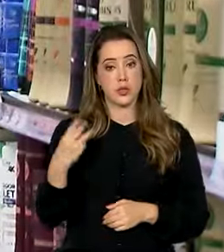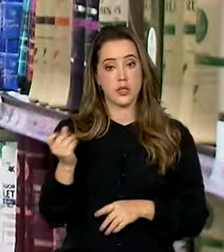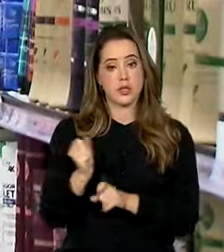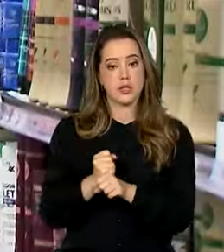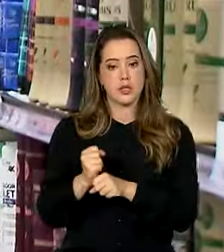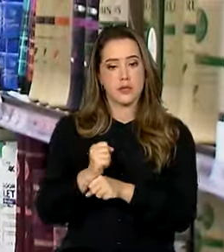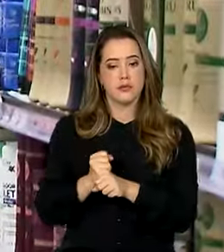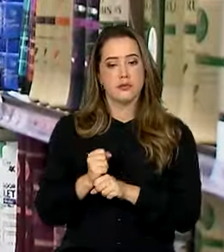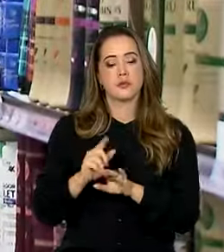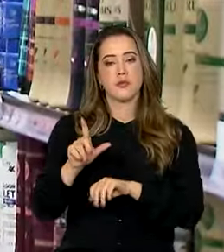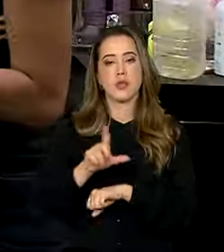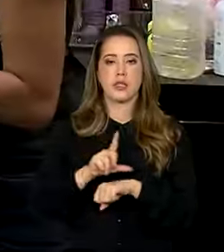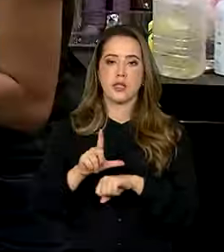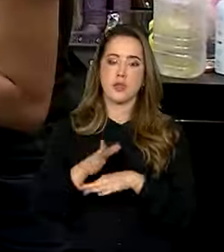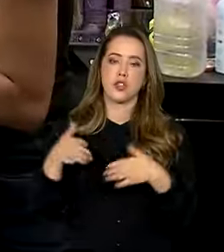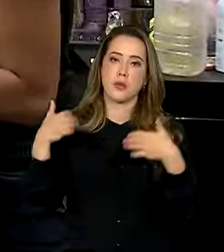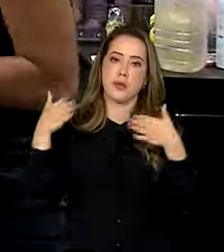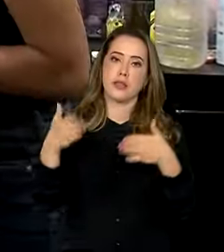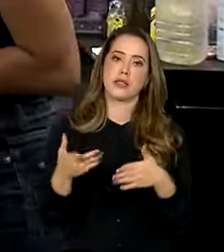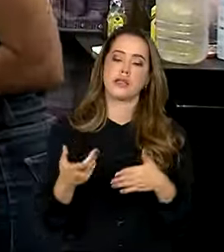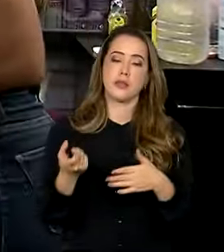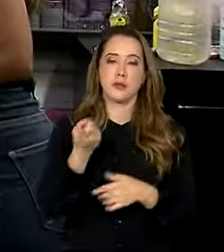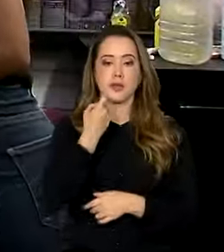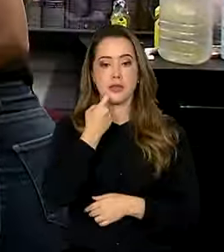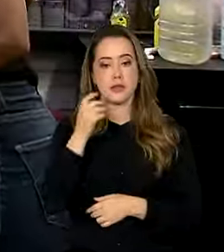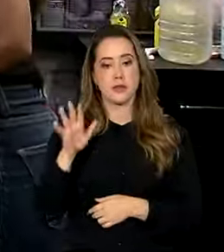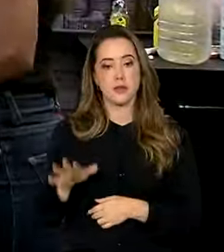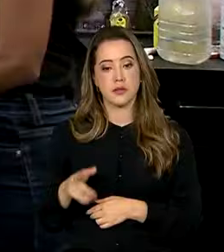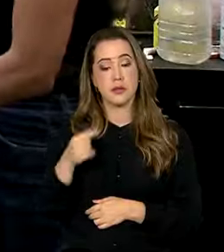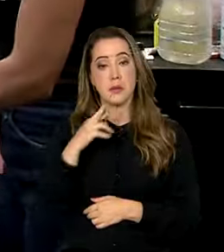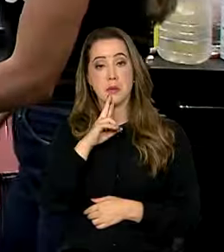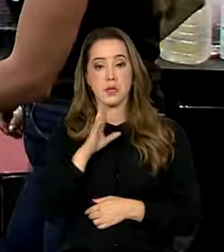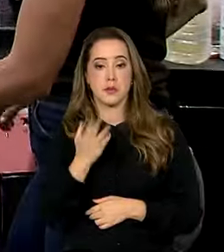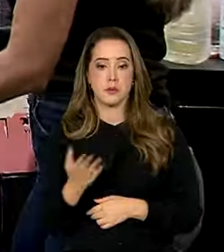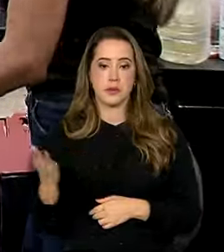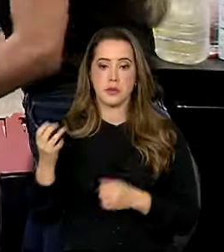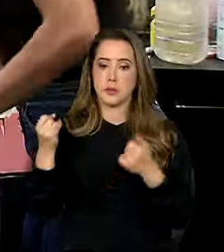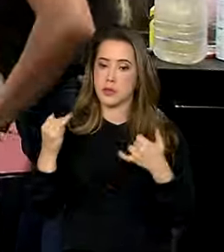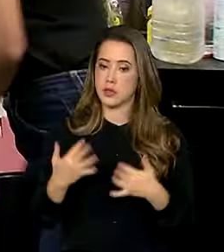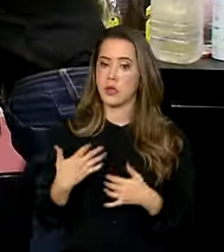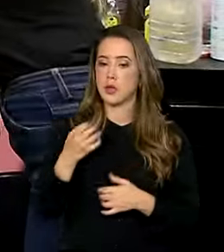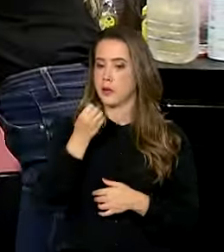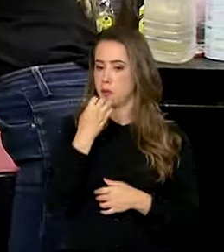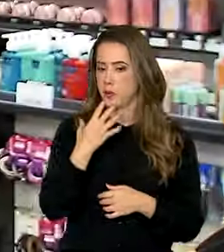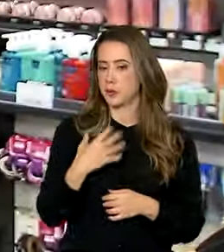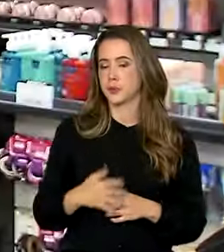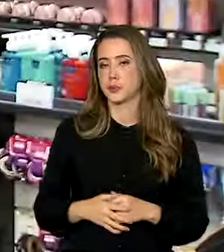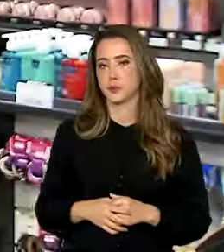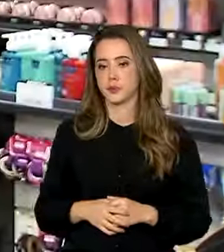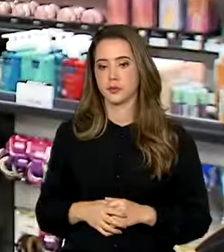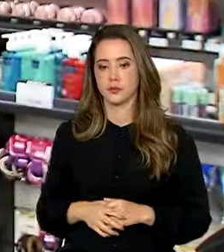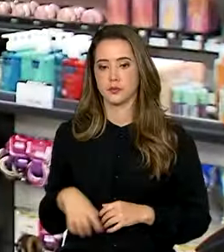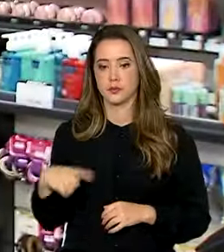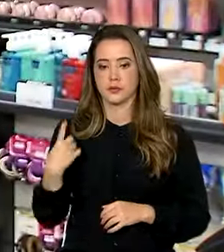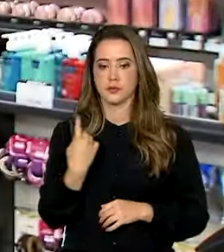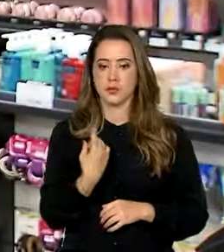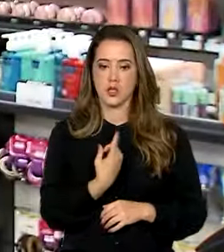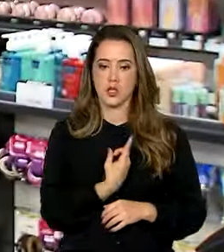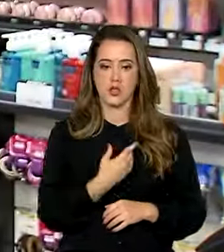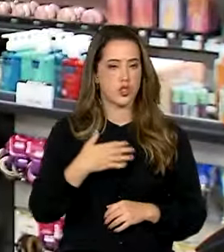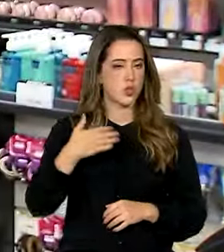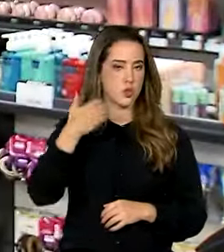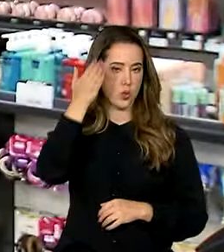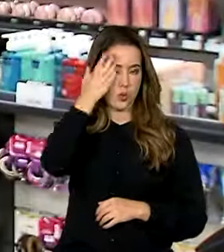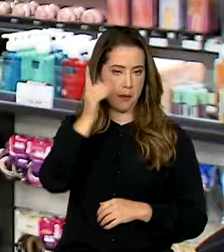loja participa da Black Friday. Para os comerciantes, os resultados costumam ser animadores. A gente mesmo não sabia fazer